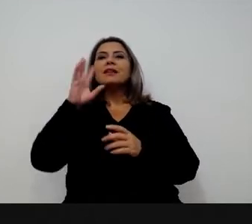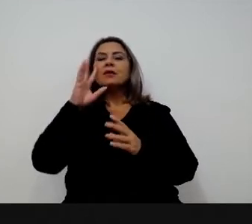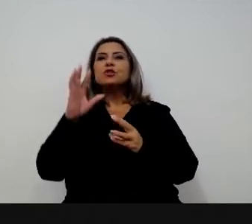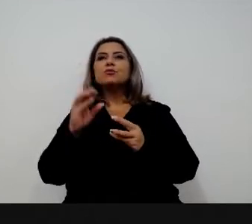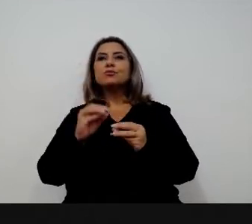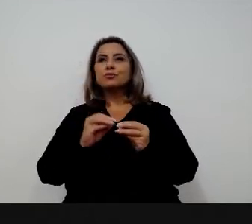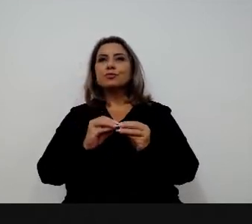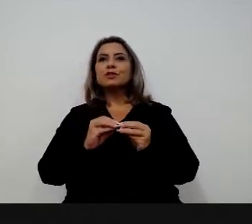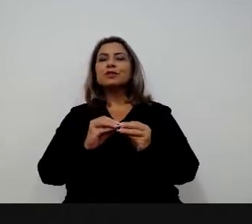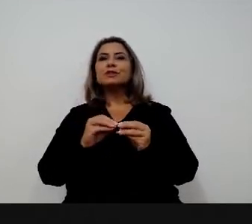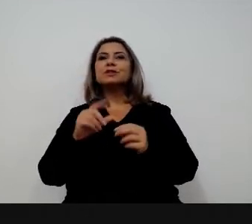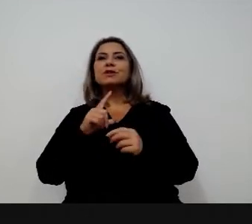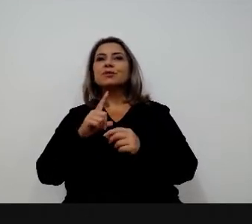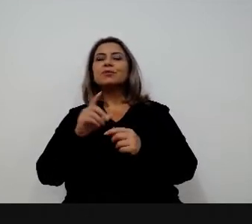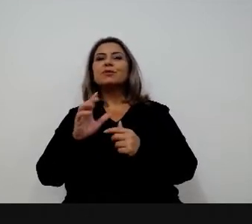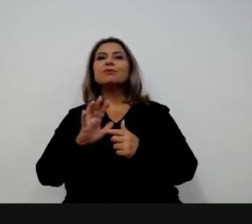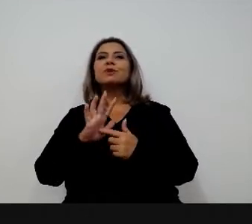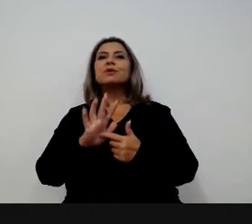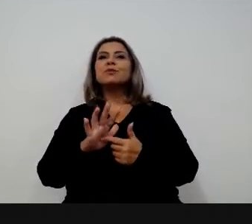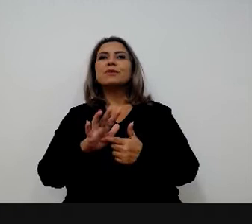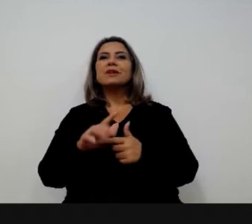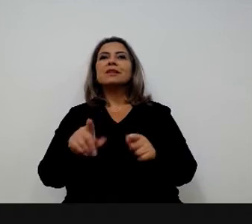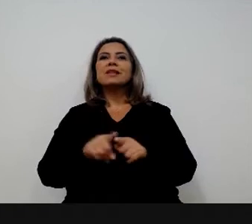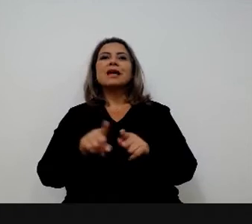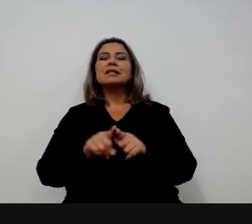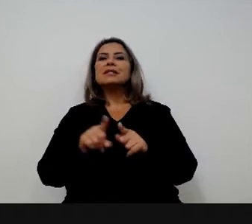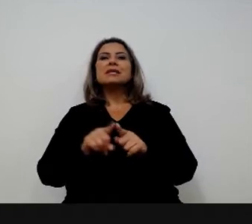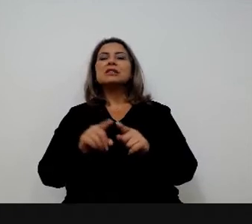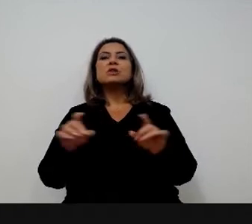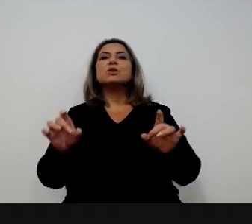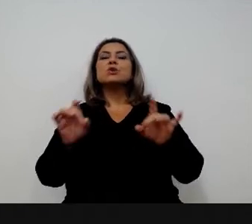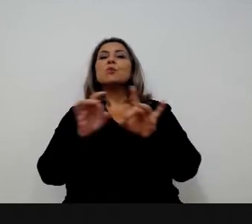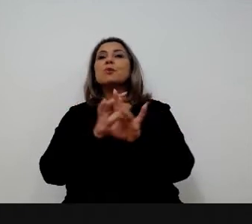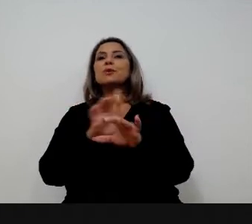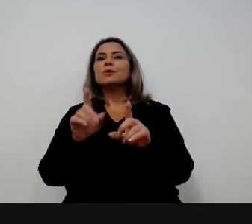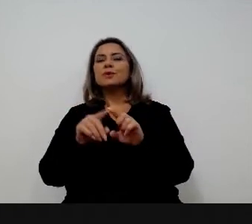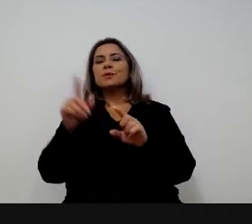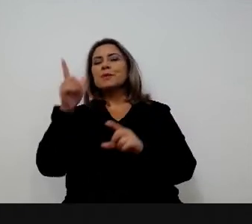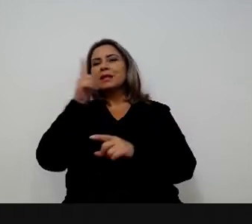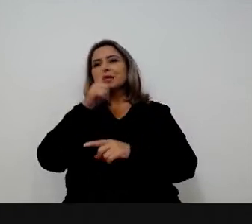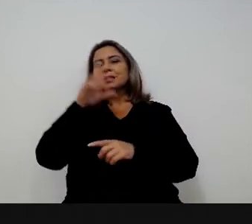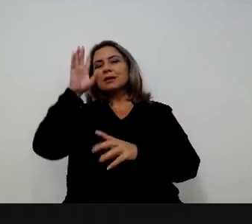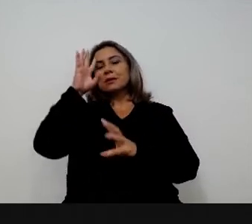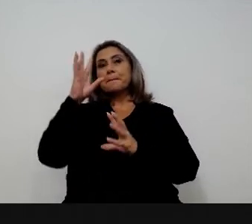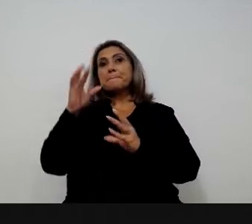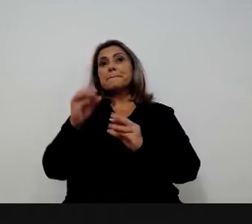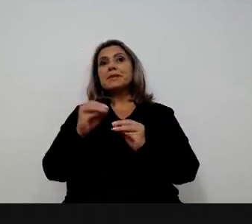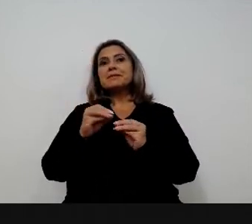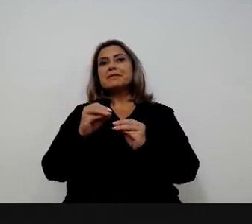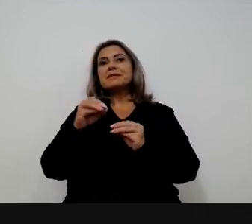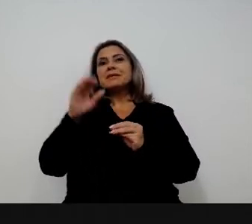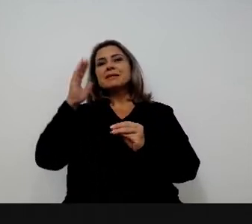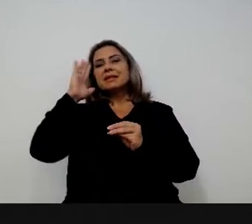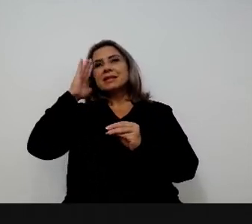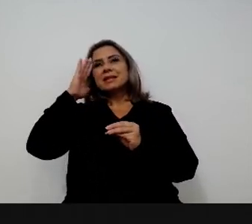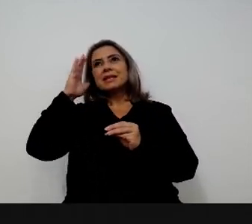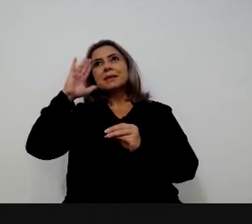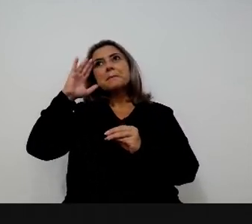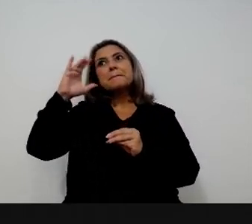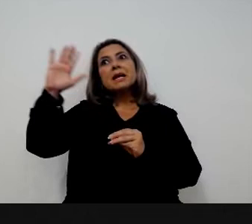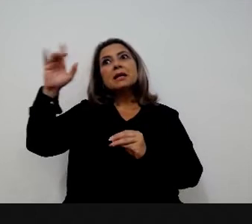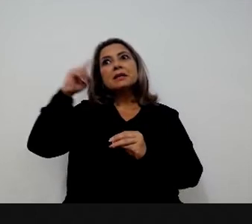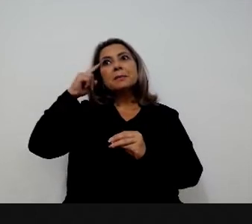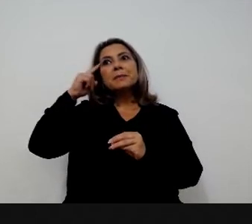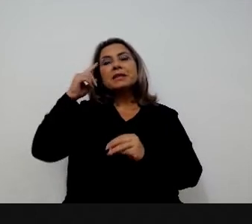conclusões. Isso, obviamente, não é uma bola de cristal, mas é o máximo que a gente consegue ver para tentar, pelo menos, vislumbrar esse